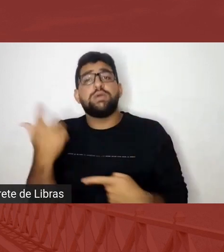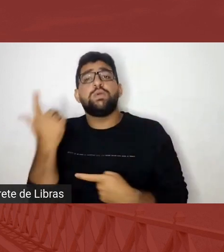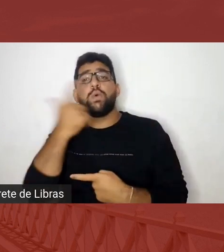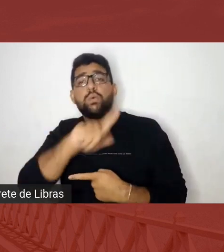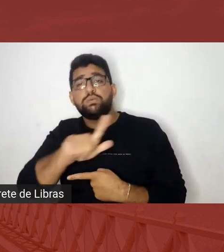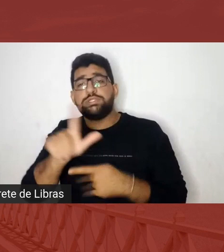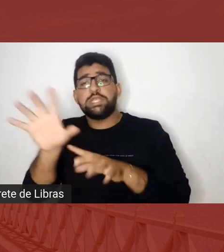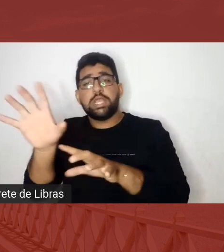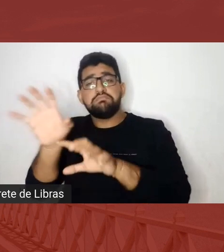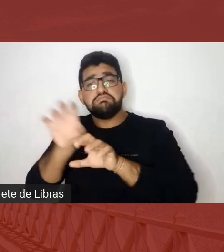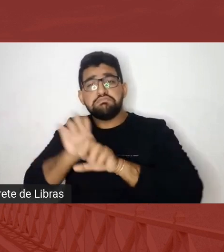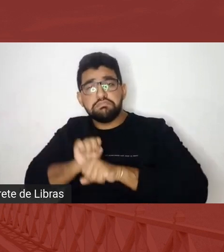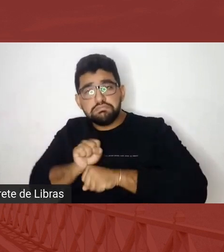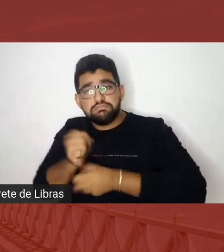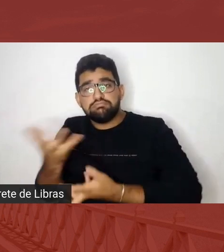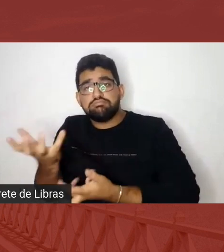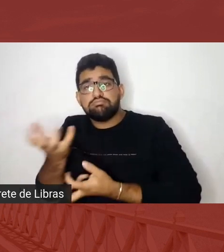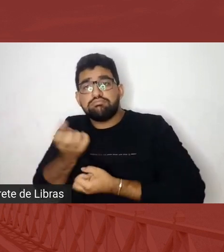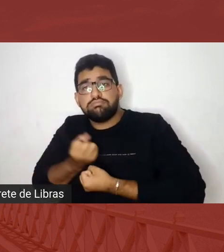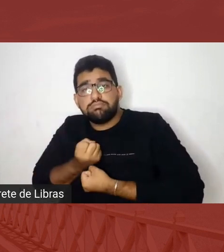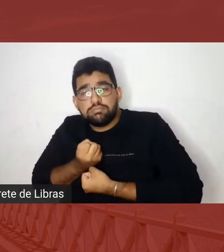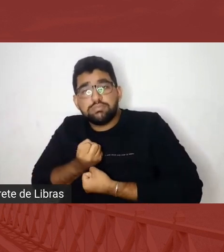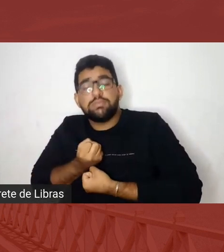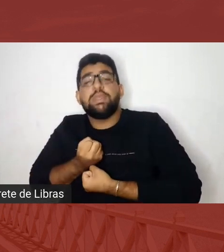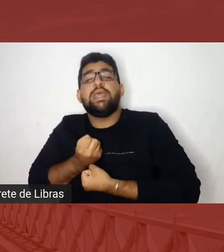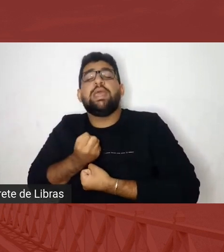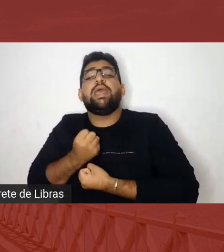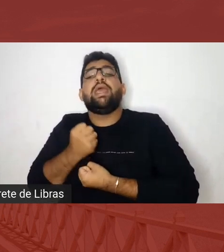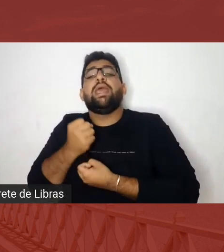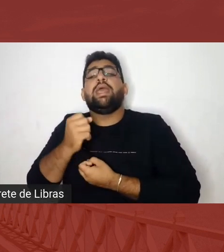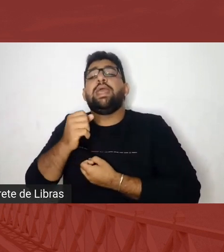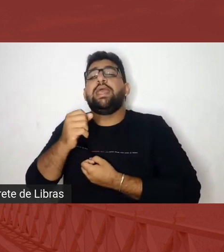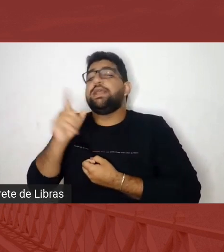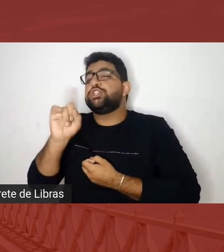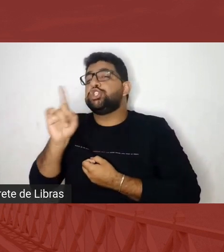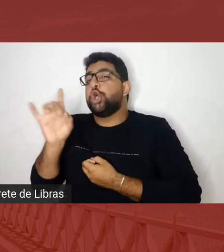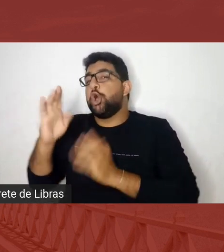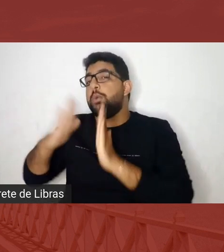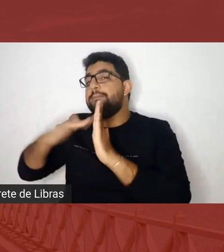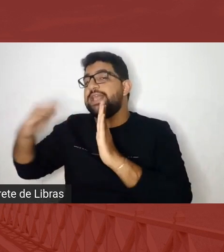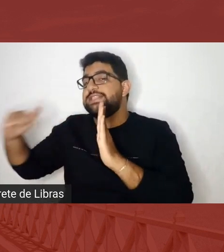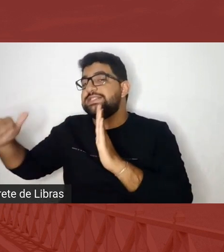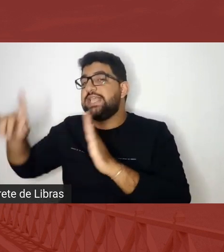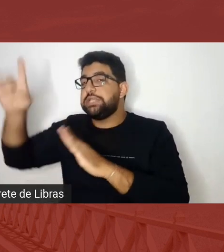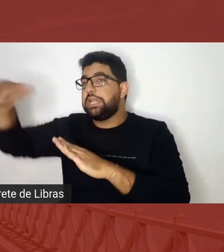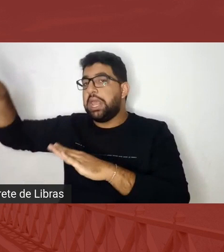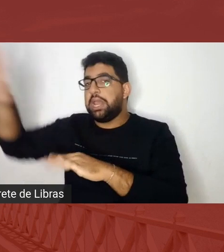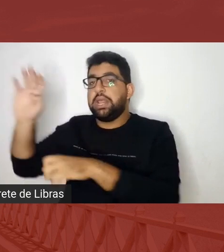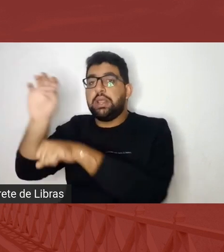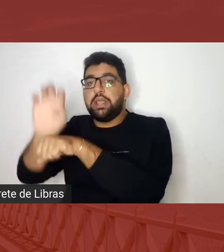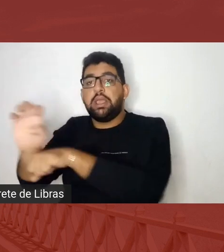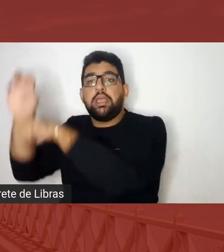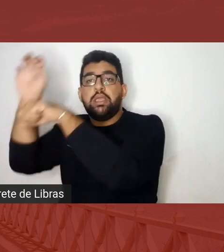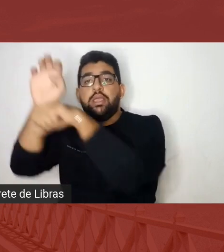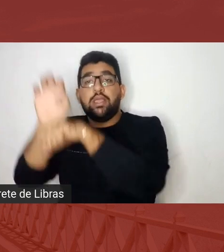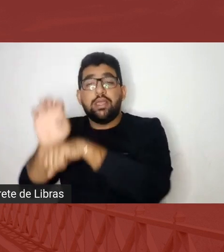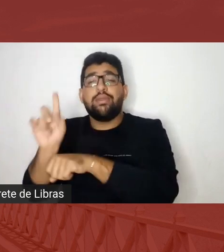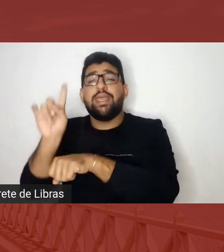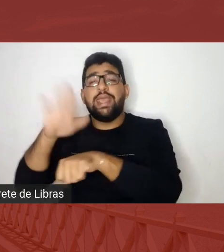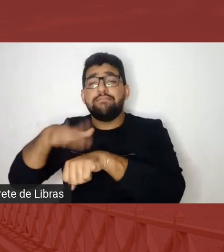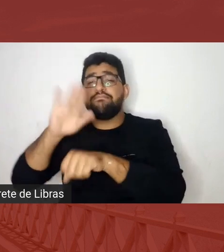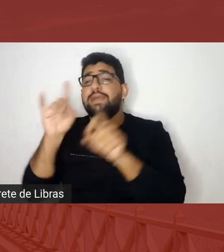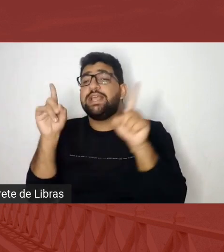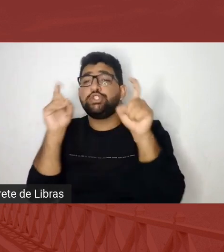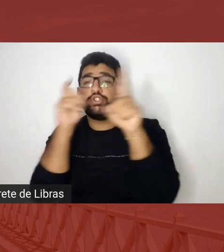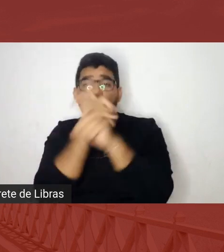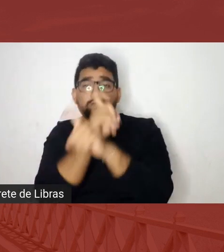ser educado não só por uma estética eurocentrada a gente vê como fica difícil se a gente não tiver nas estruturas de